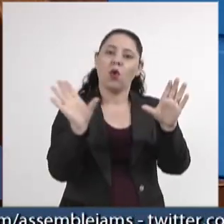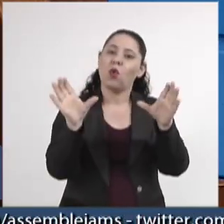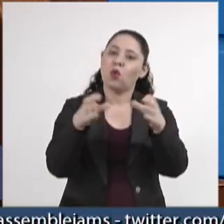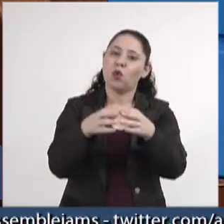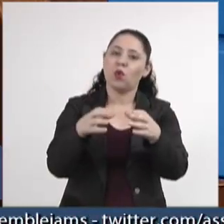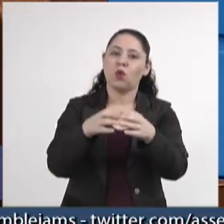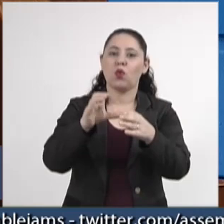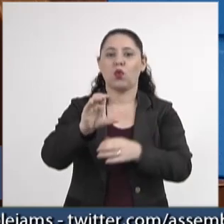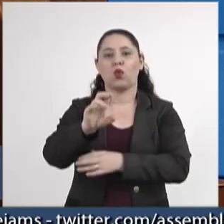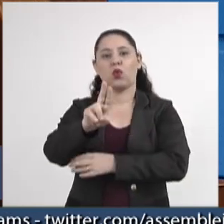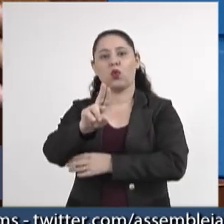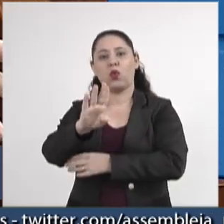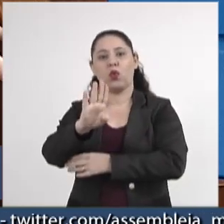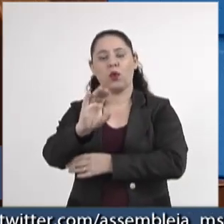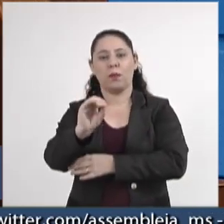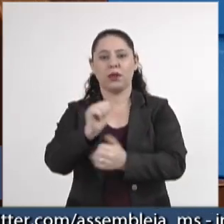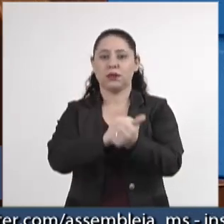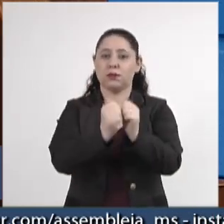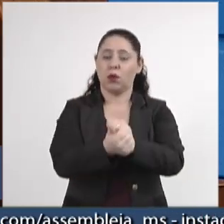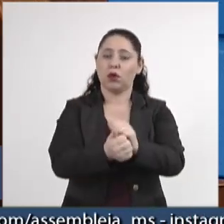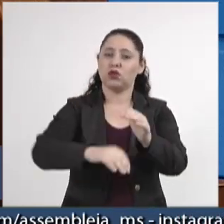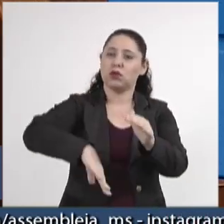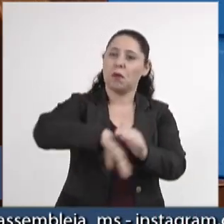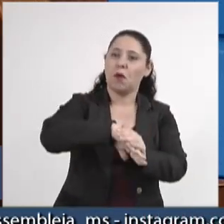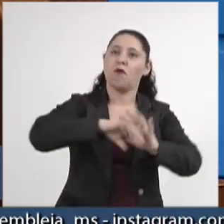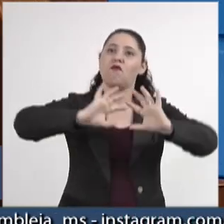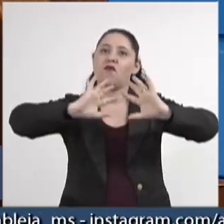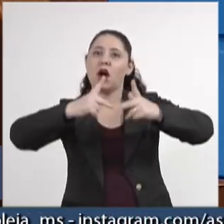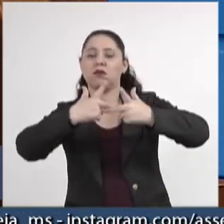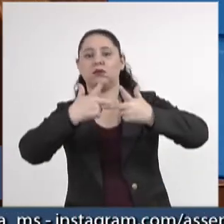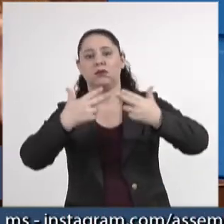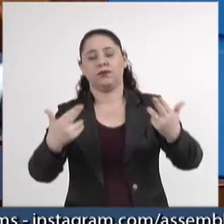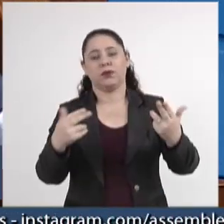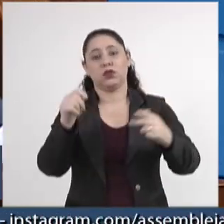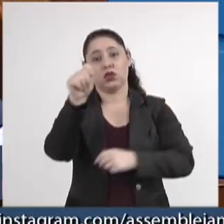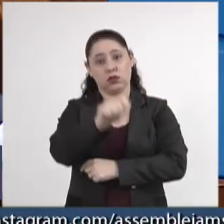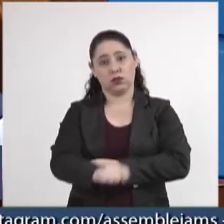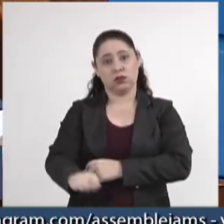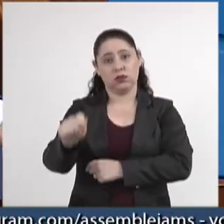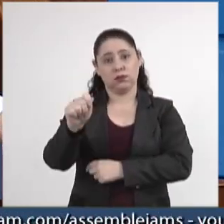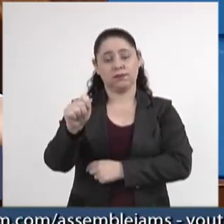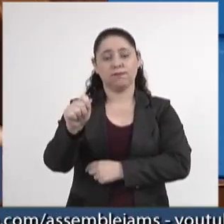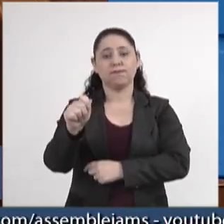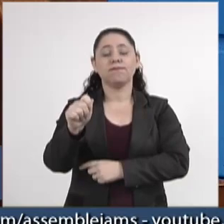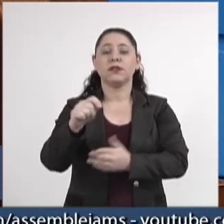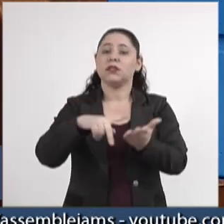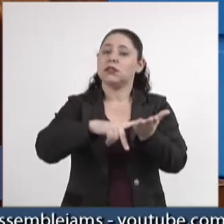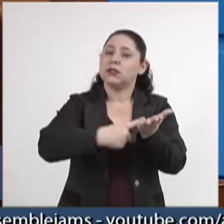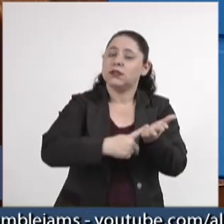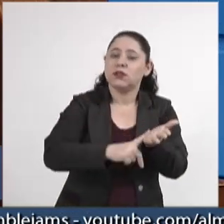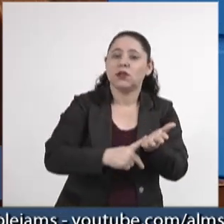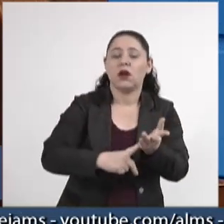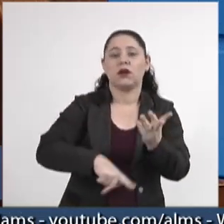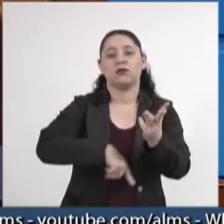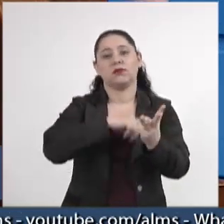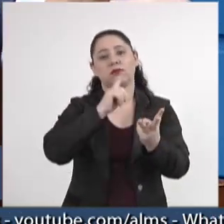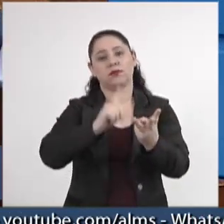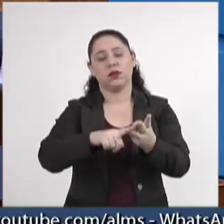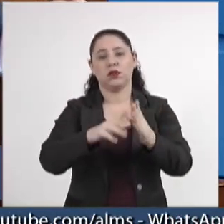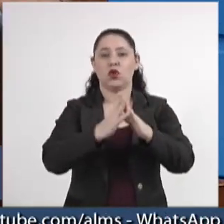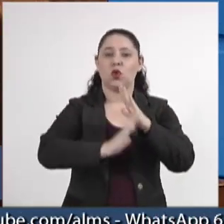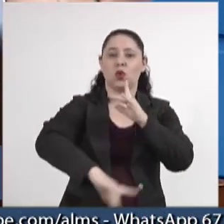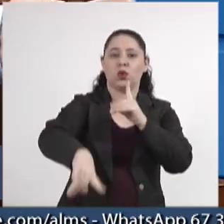esportivos, de associações, de sindicatos, de